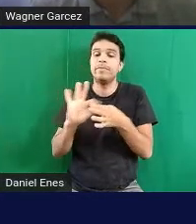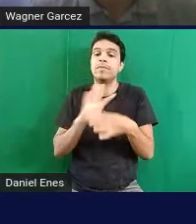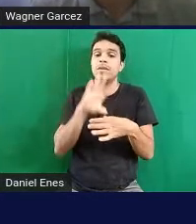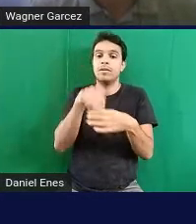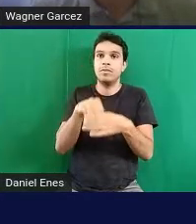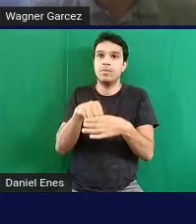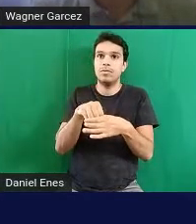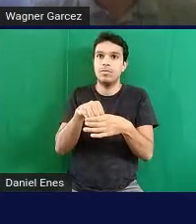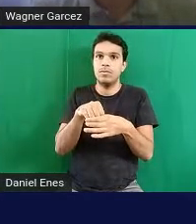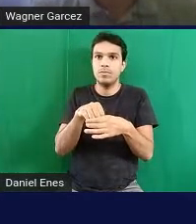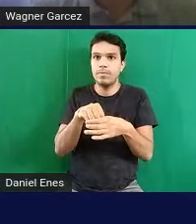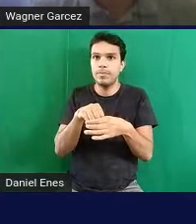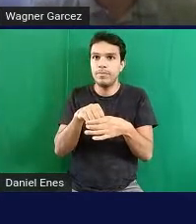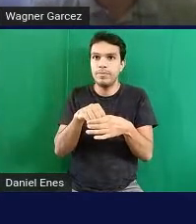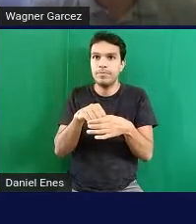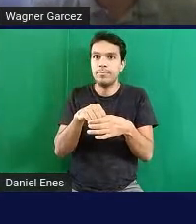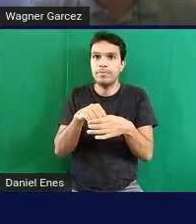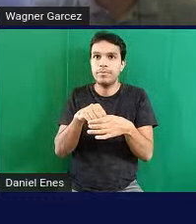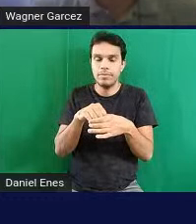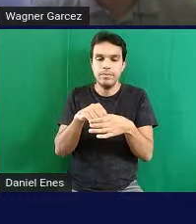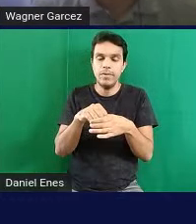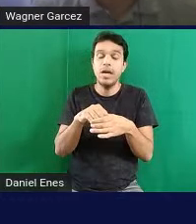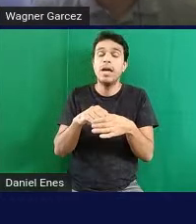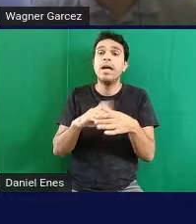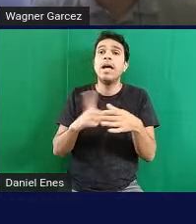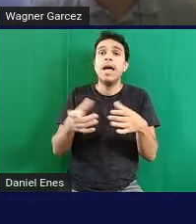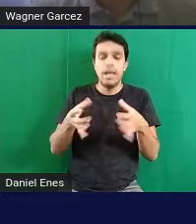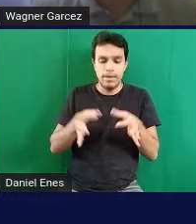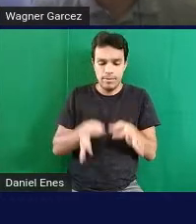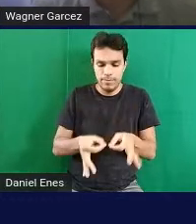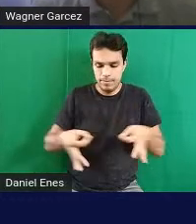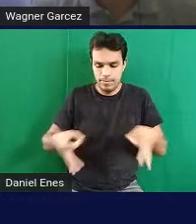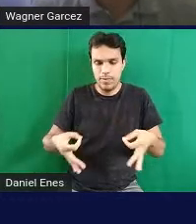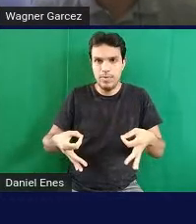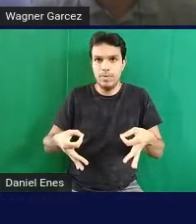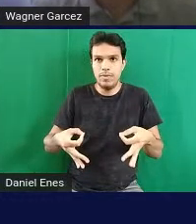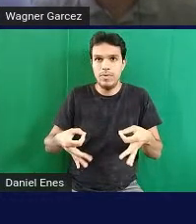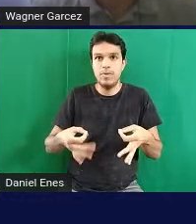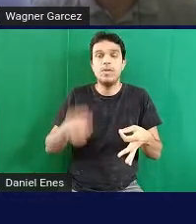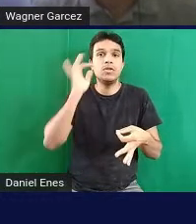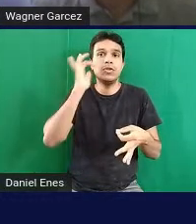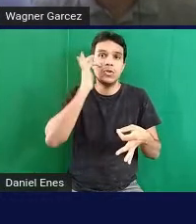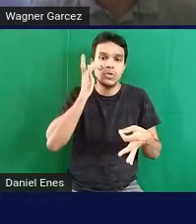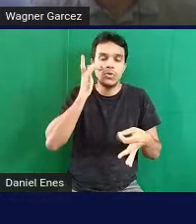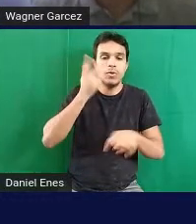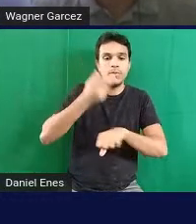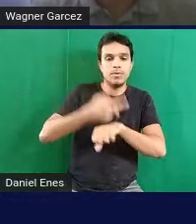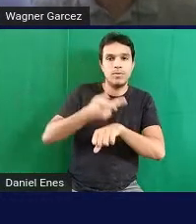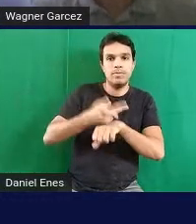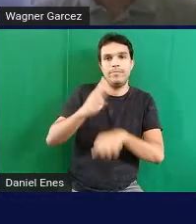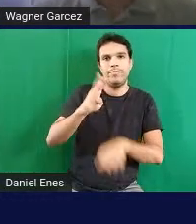aros interligados, as medalhas que aparecem na imagem são de prata, de ouro e de bronze.